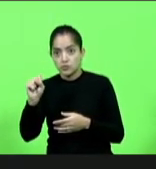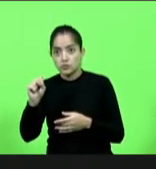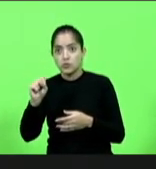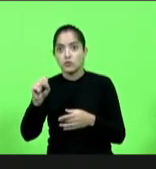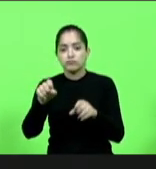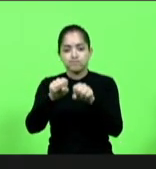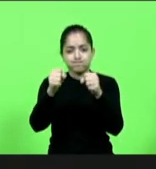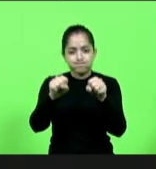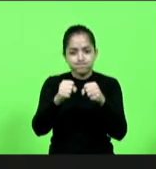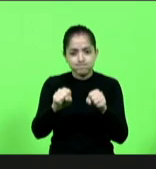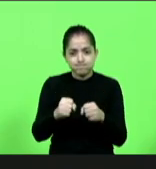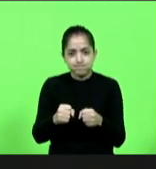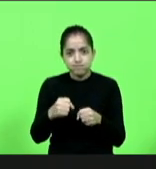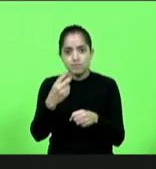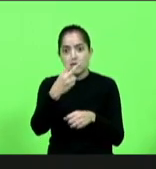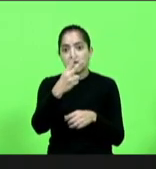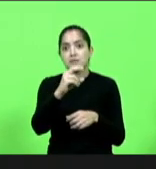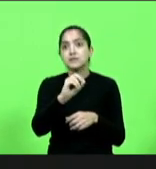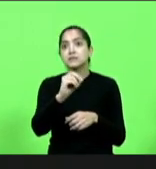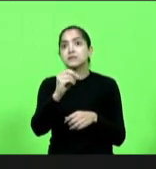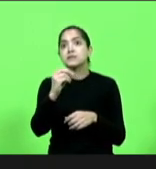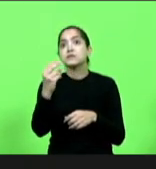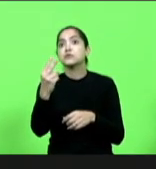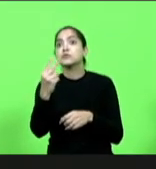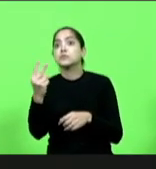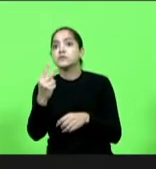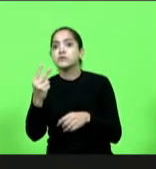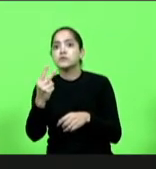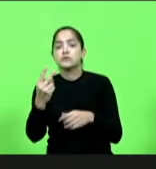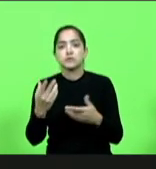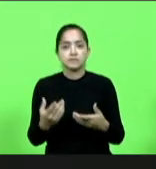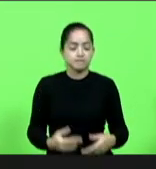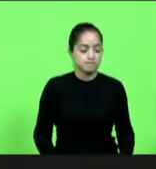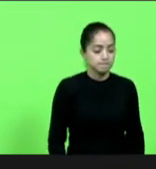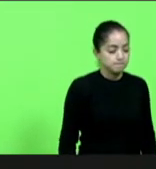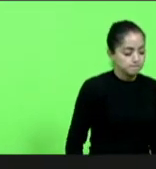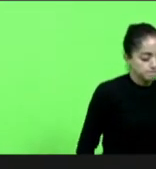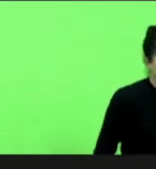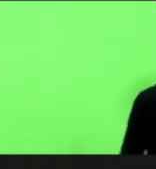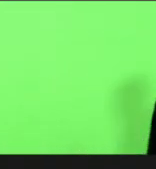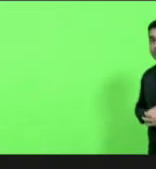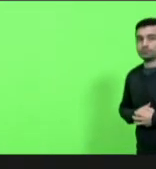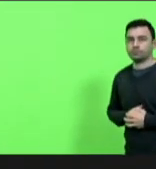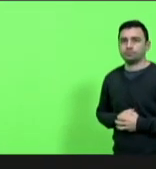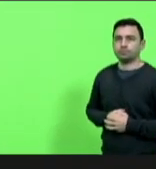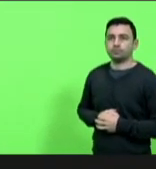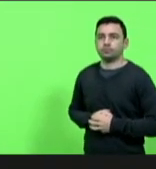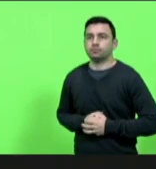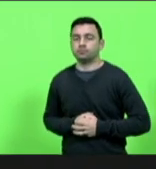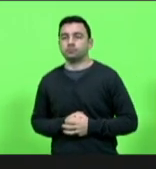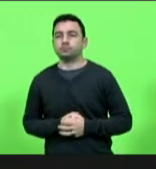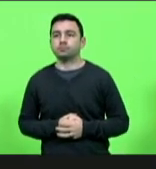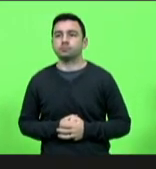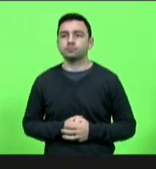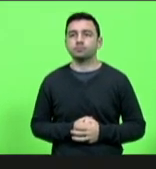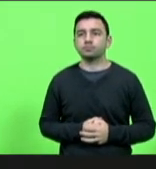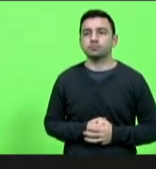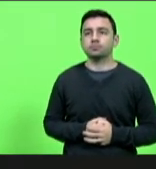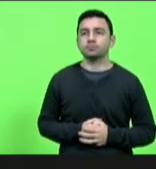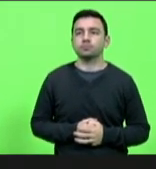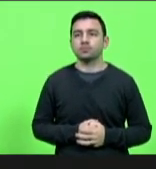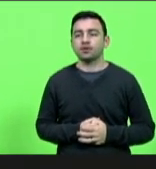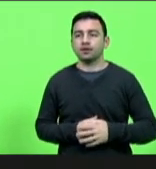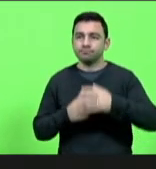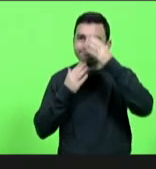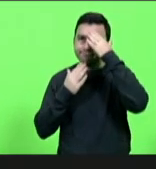2022 nós vamos arrancar o coração dela quero agradecer a todos os movimentos de direita no estado